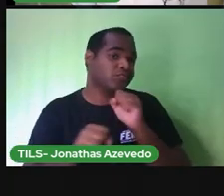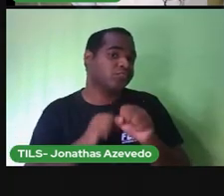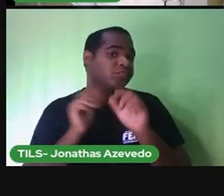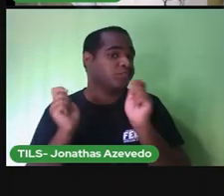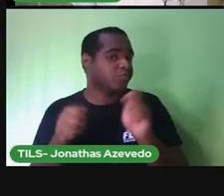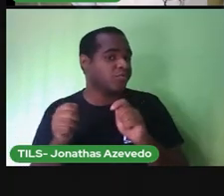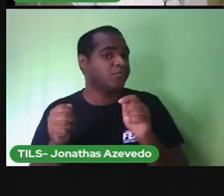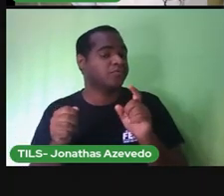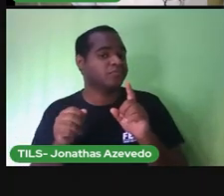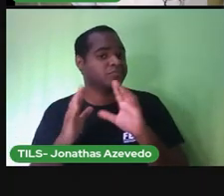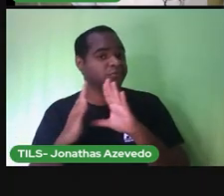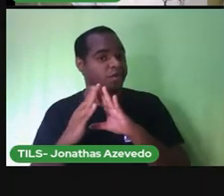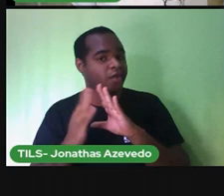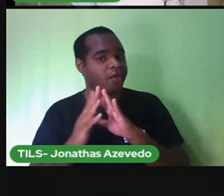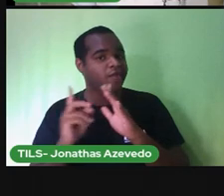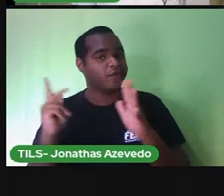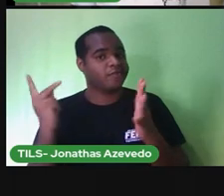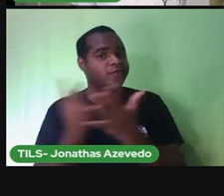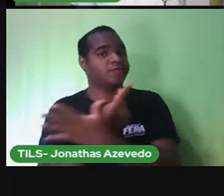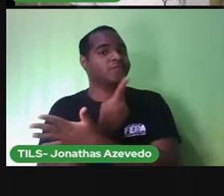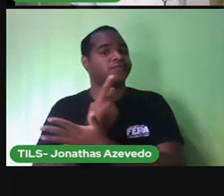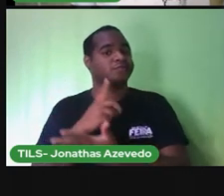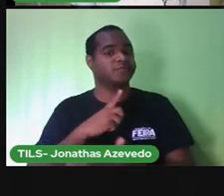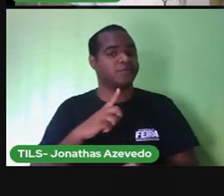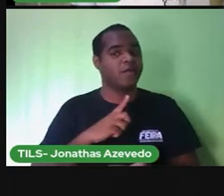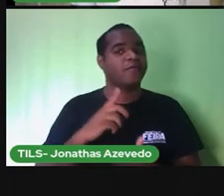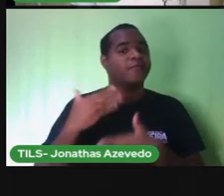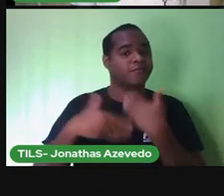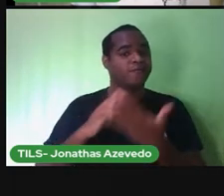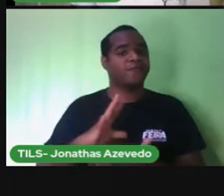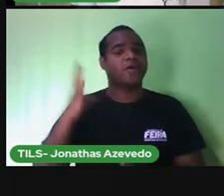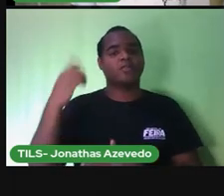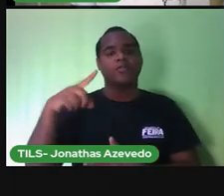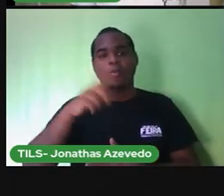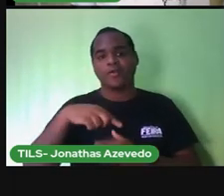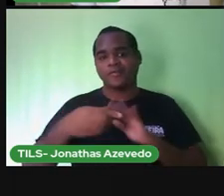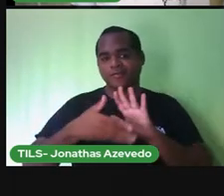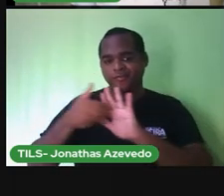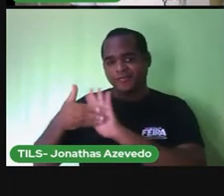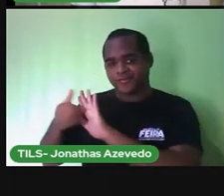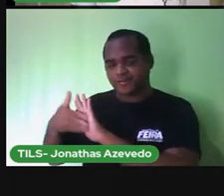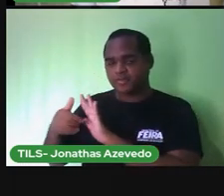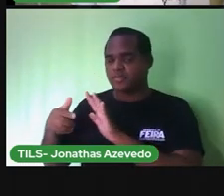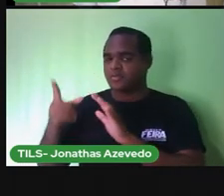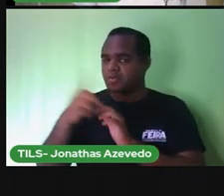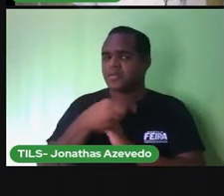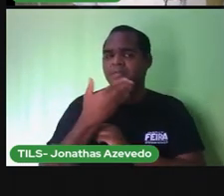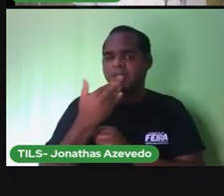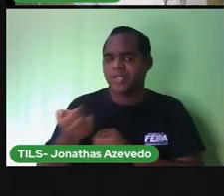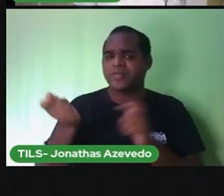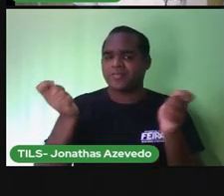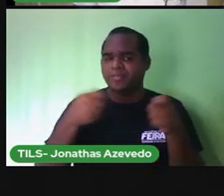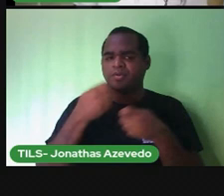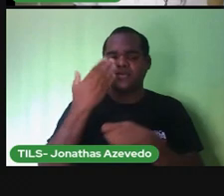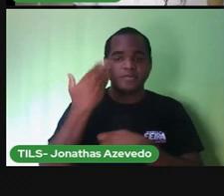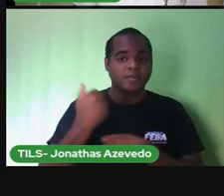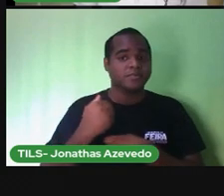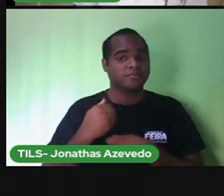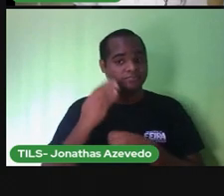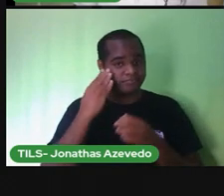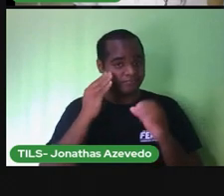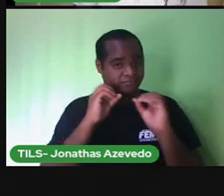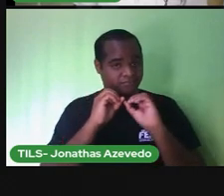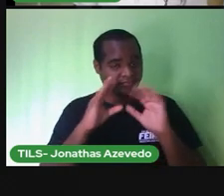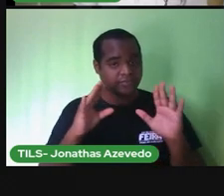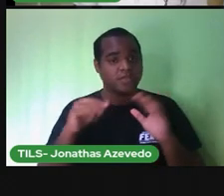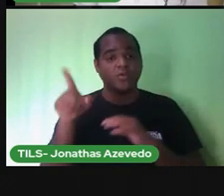doméstico de forma errada e se a gente faz a separação é bem melhor para eles entendeu a